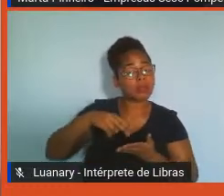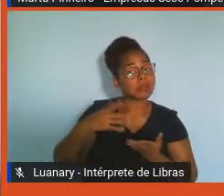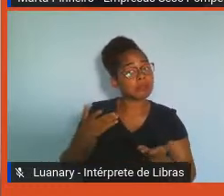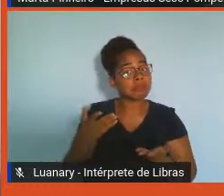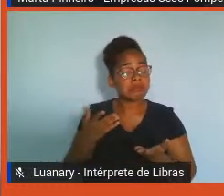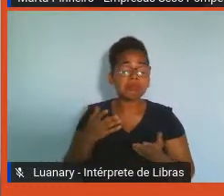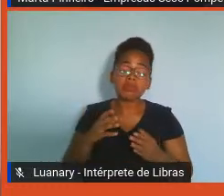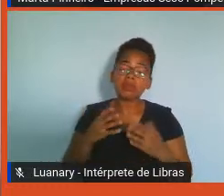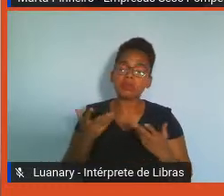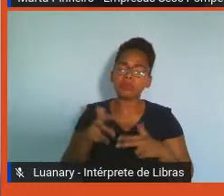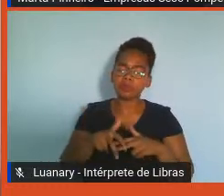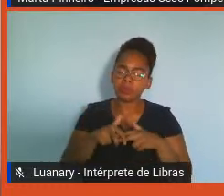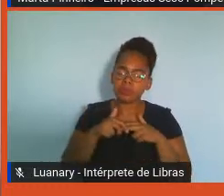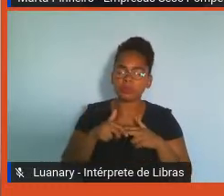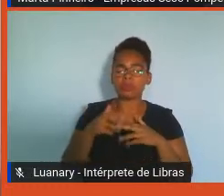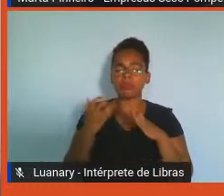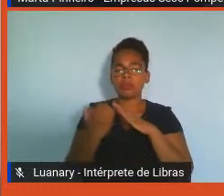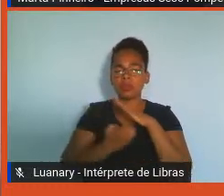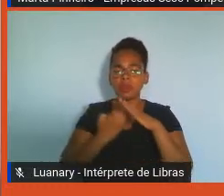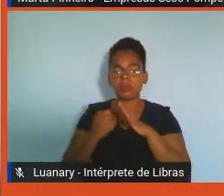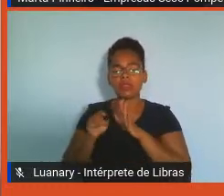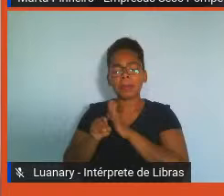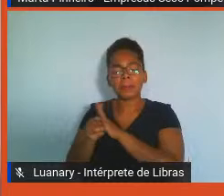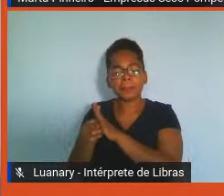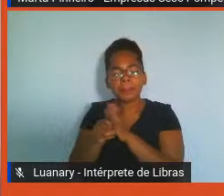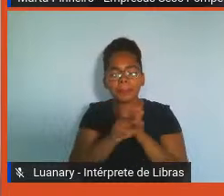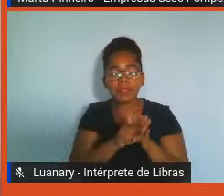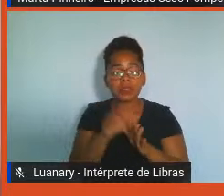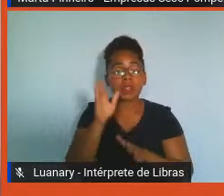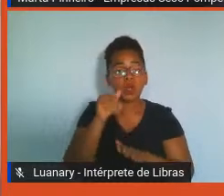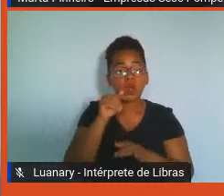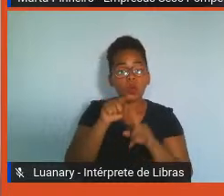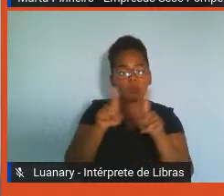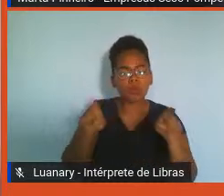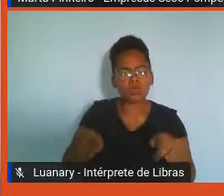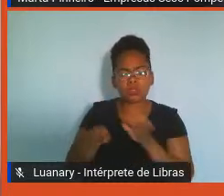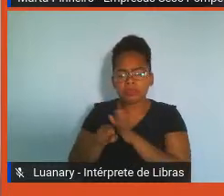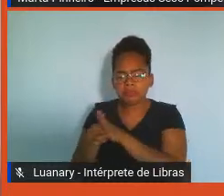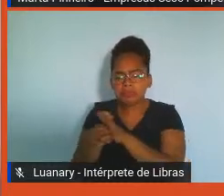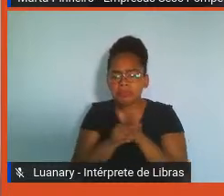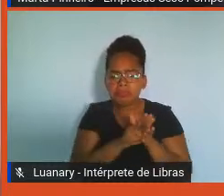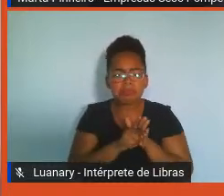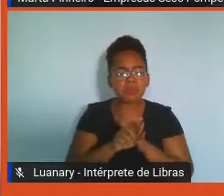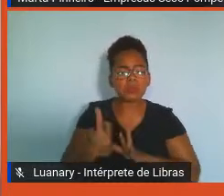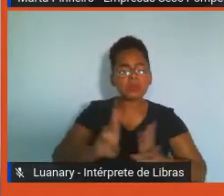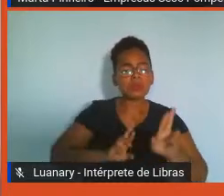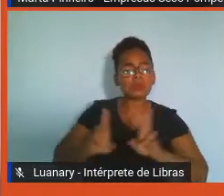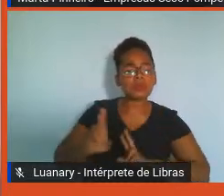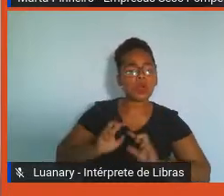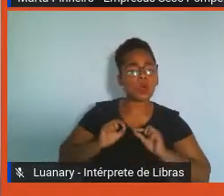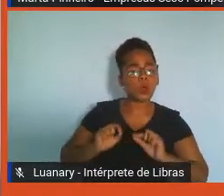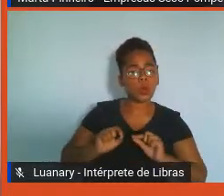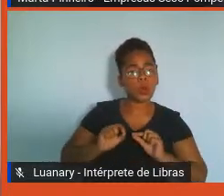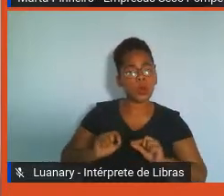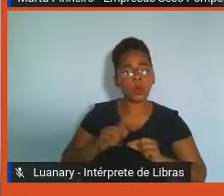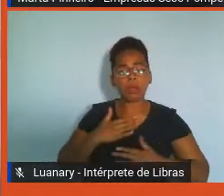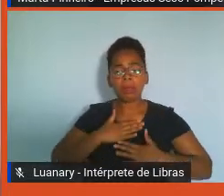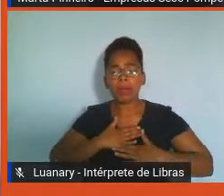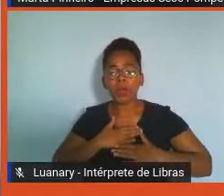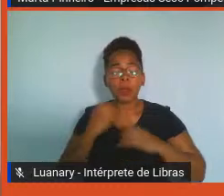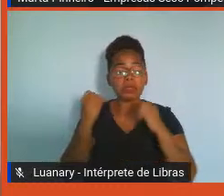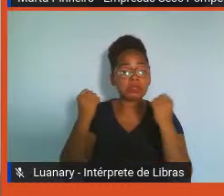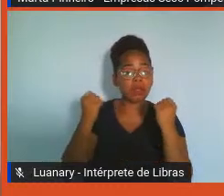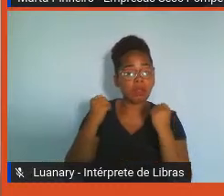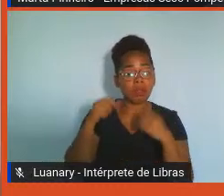empresa é importante para que você determine isso, eles às vezes podem criar, podem te dar soluções para as